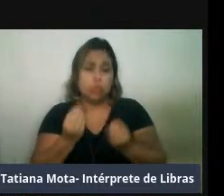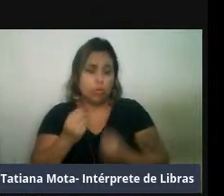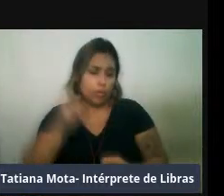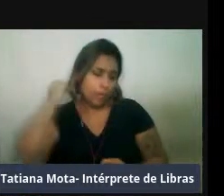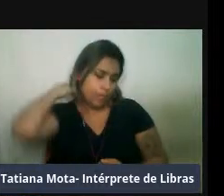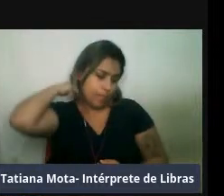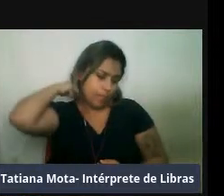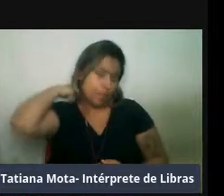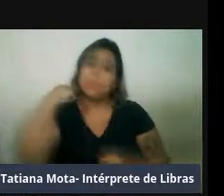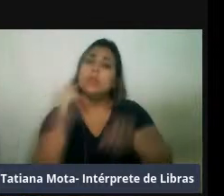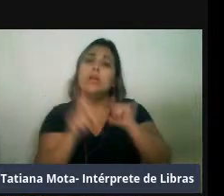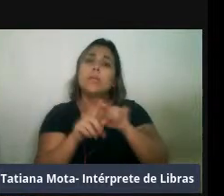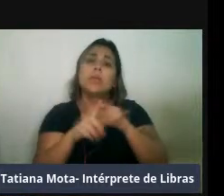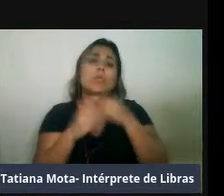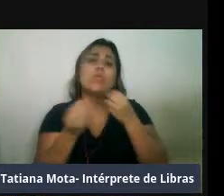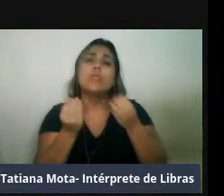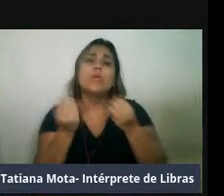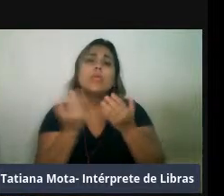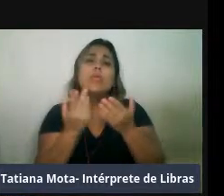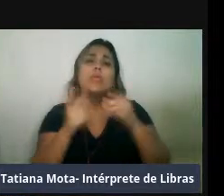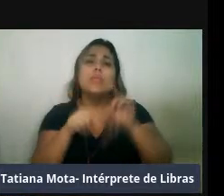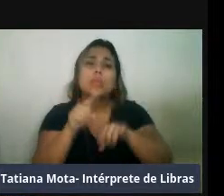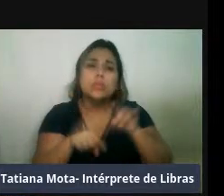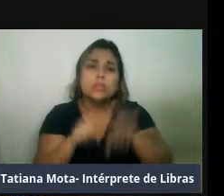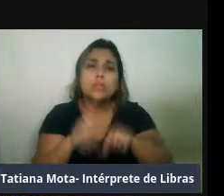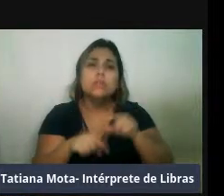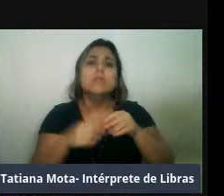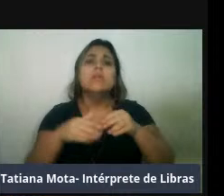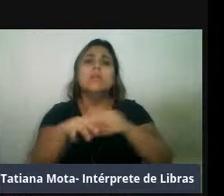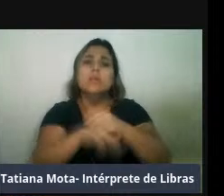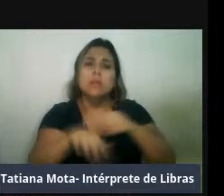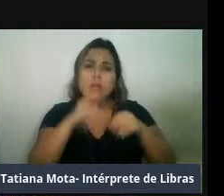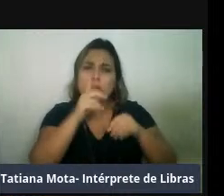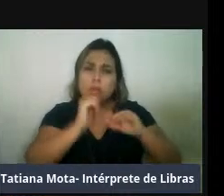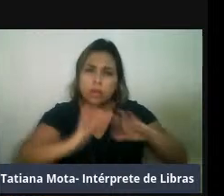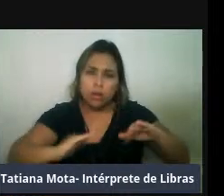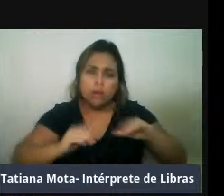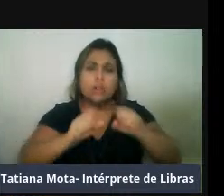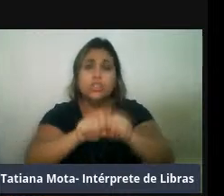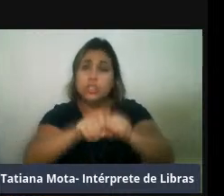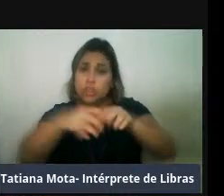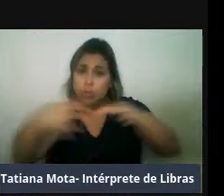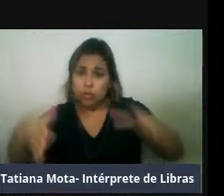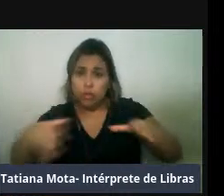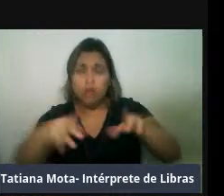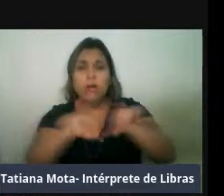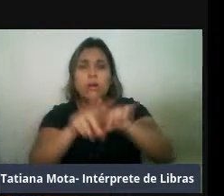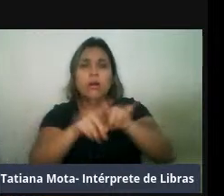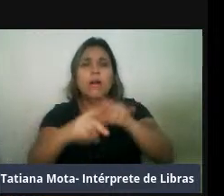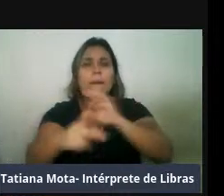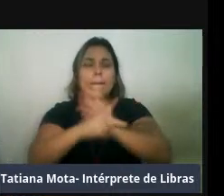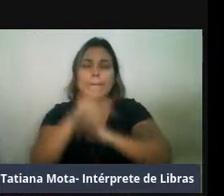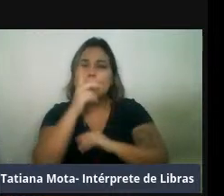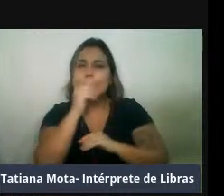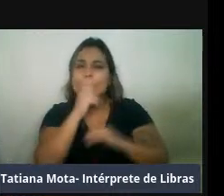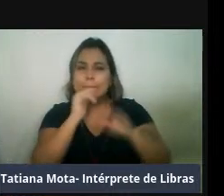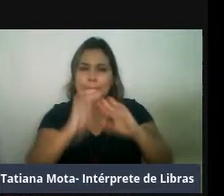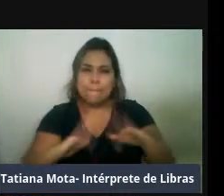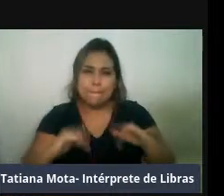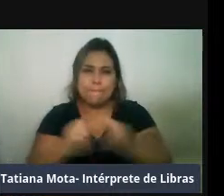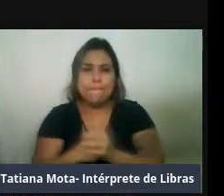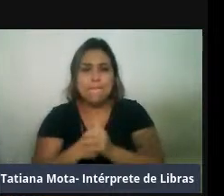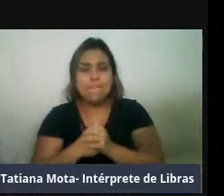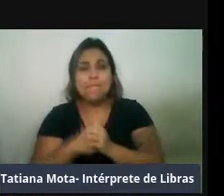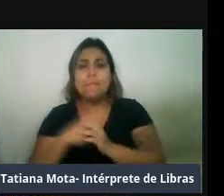de alimentação, à produtividade dos oceanos, os padrões de distribuição da produtividade marinha. Então, a gente tem a